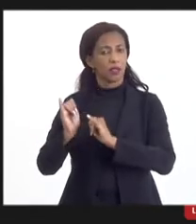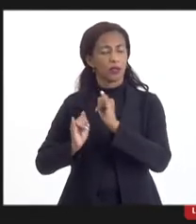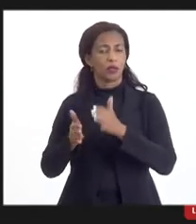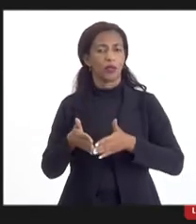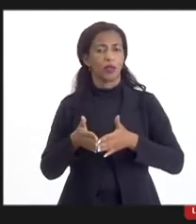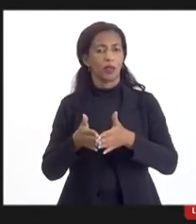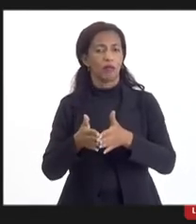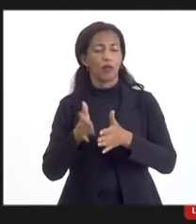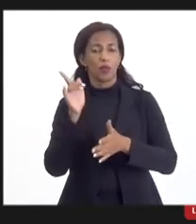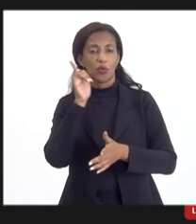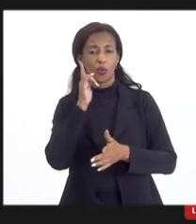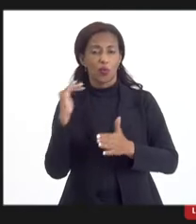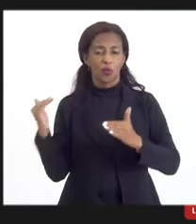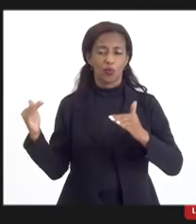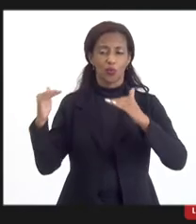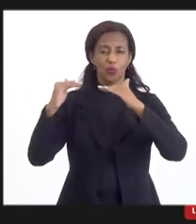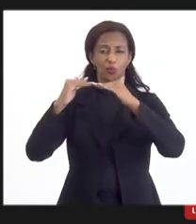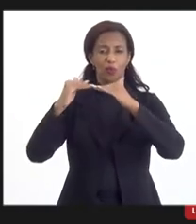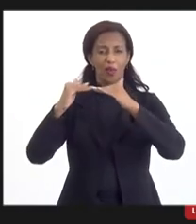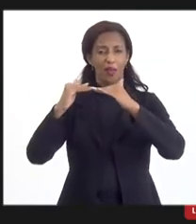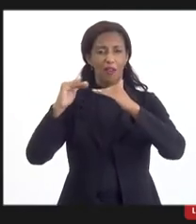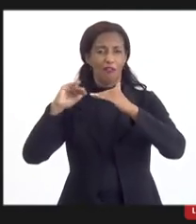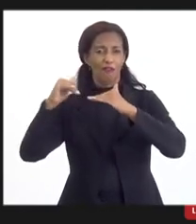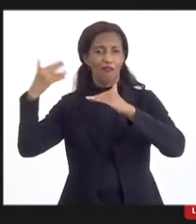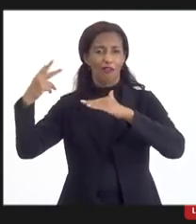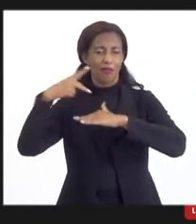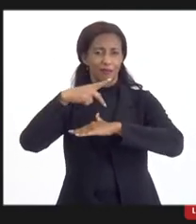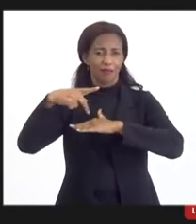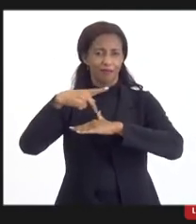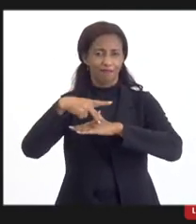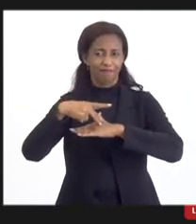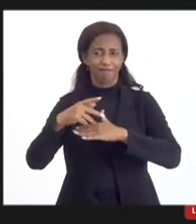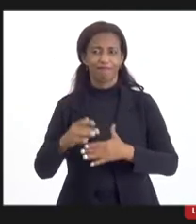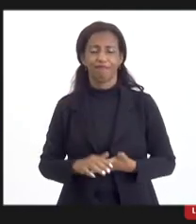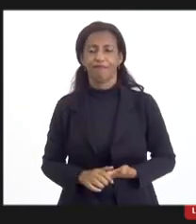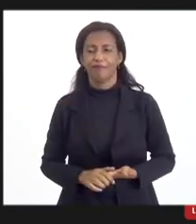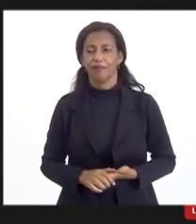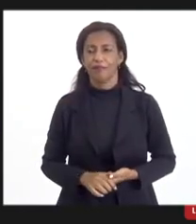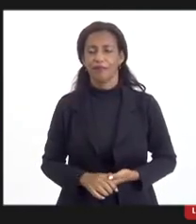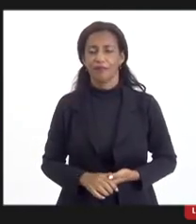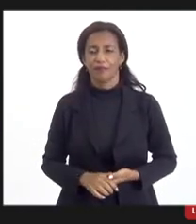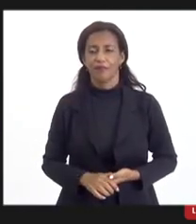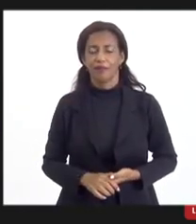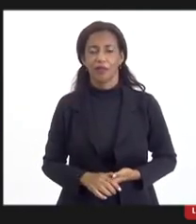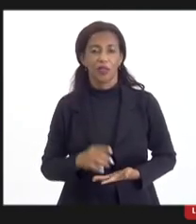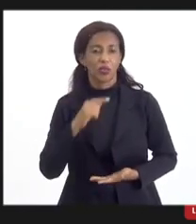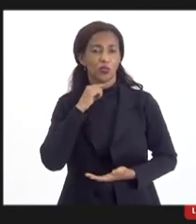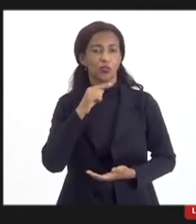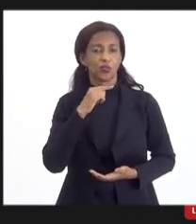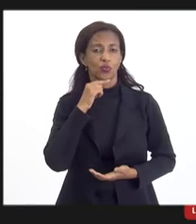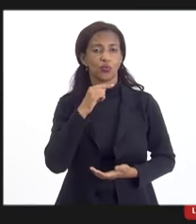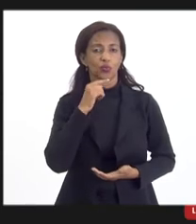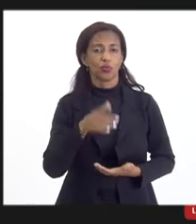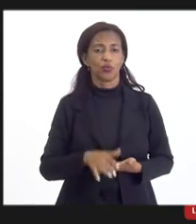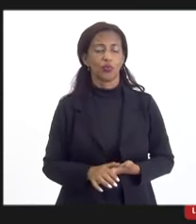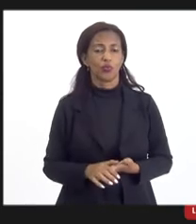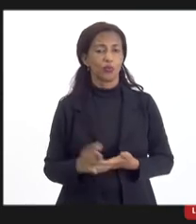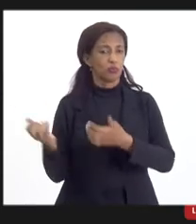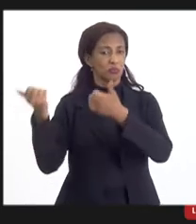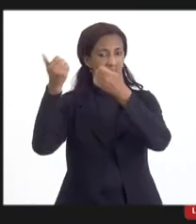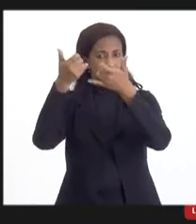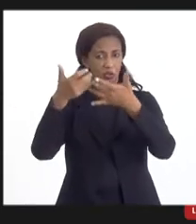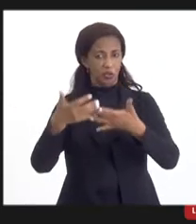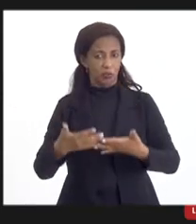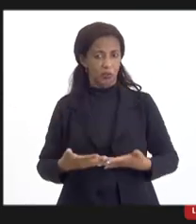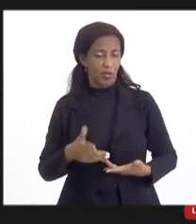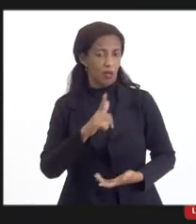que não alcançou os níveis internacionais, isso ficou assim um, e eles não conseguiram me explicar, o